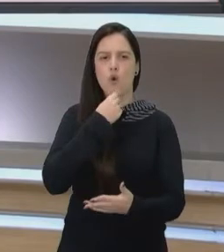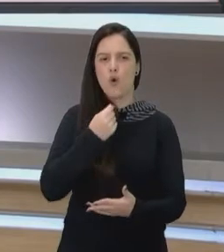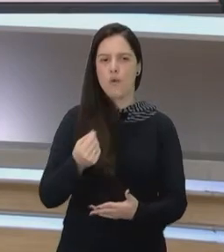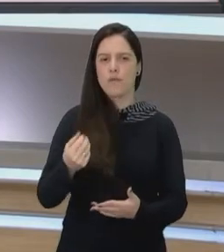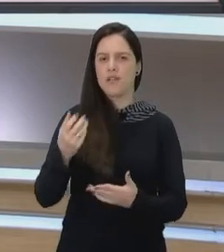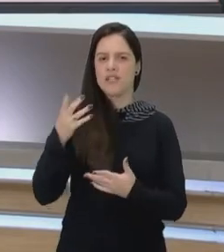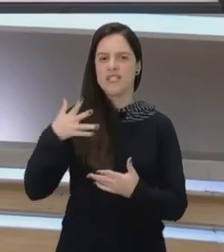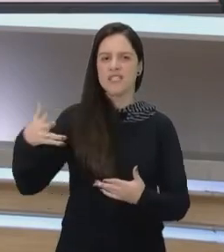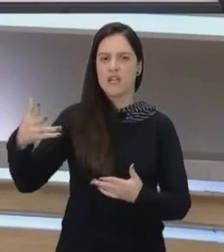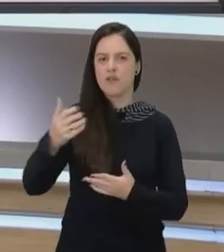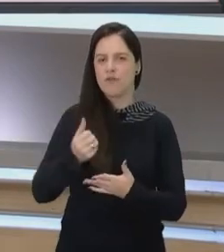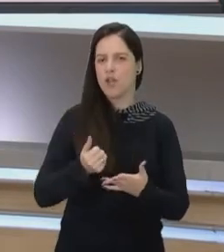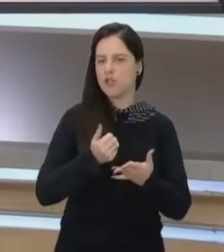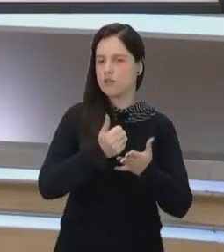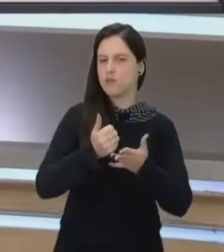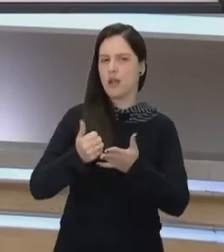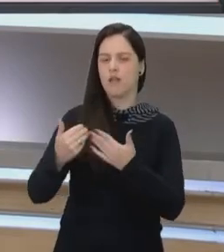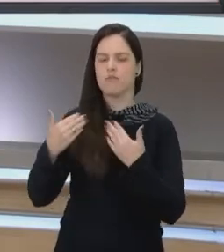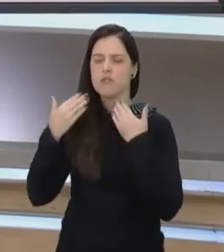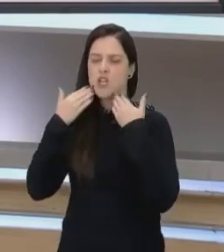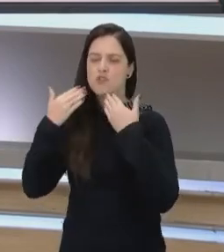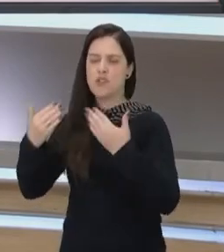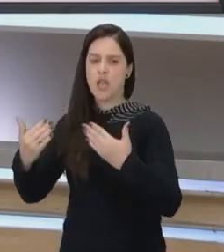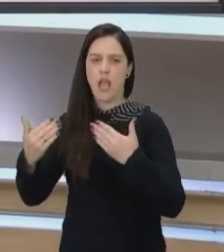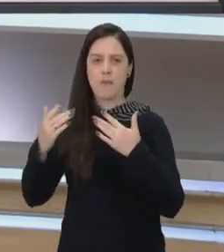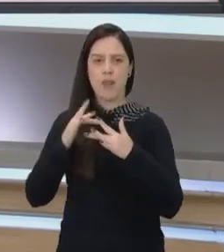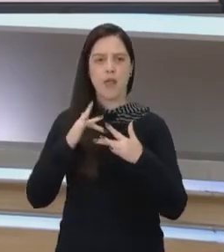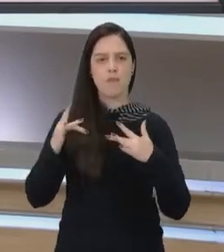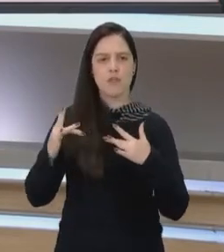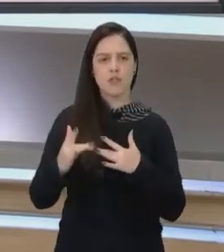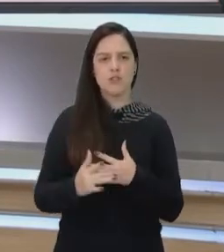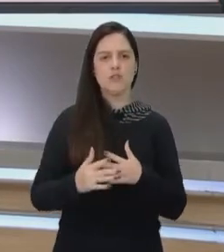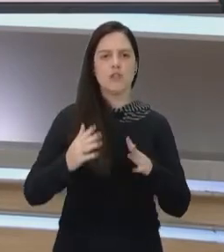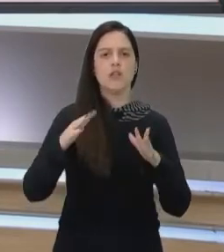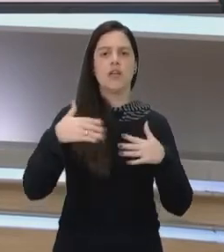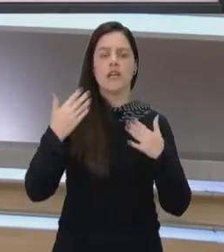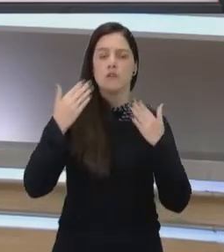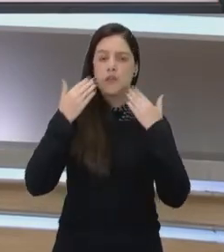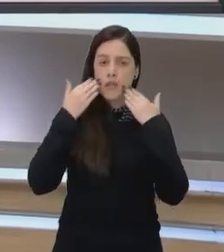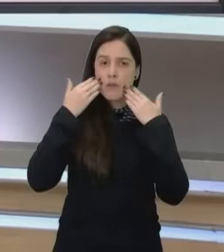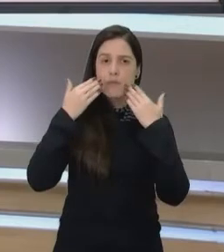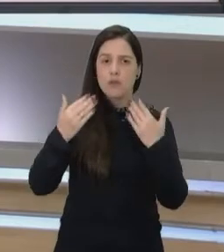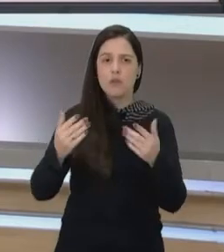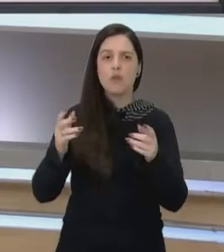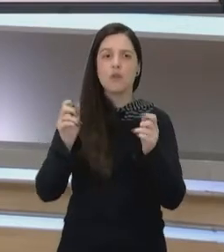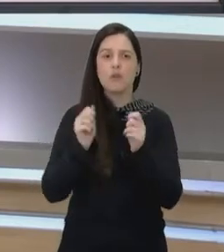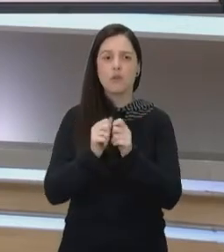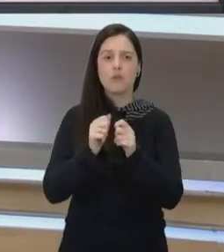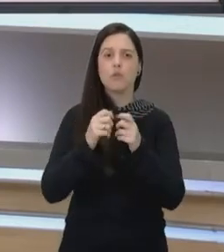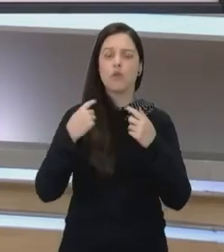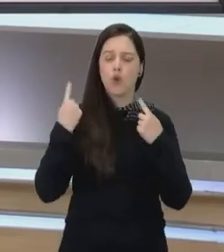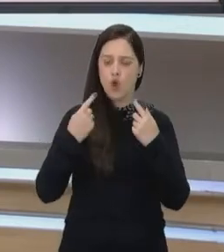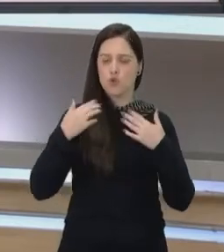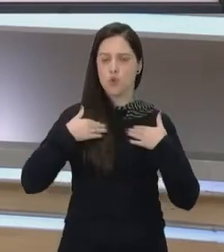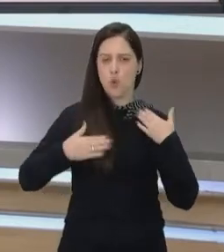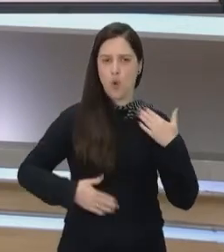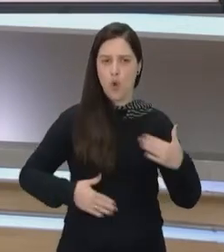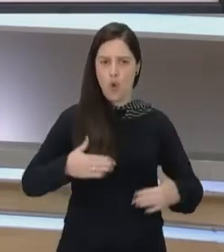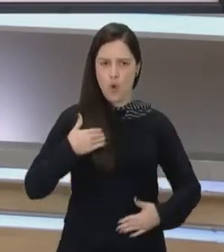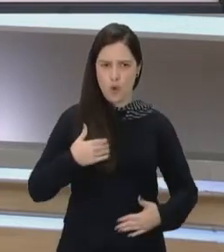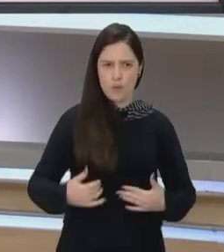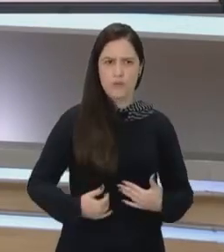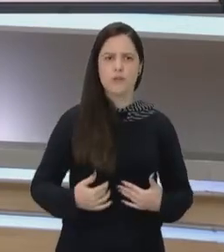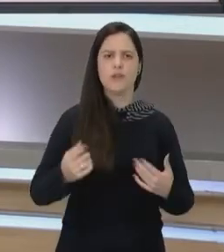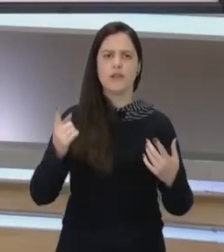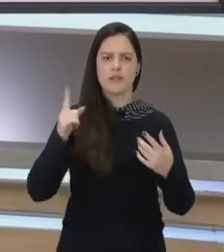objetificadas por esses homens e pela mídia, então isso demonstra o quanto que a gente, o nosso corpo ainda